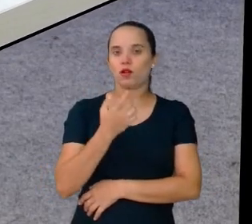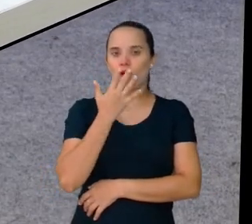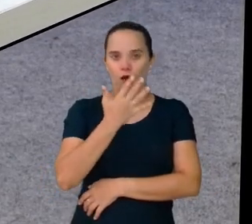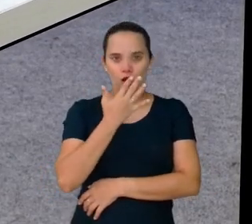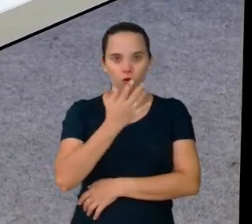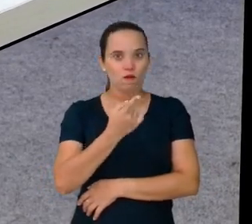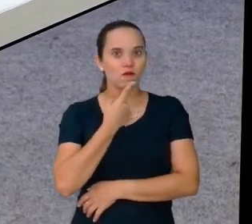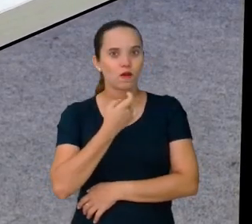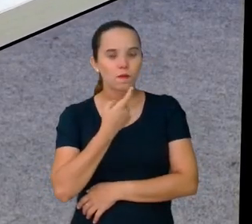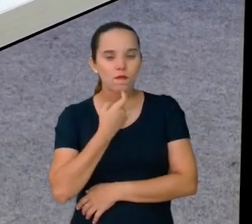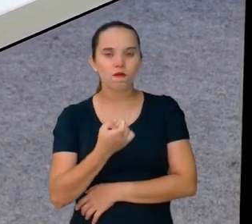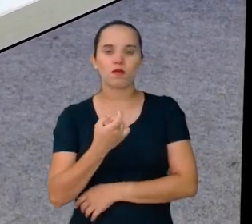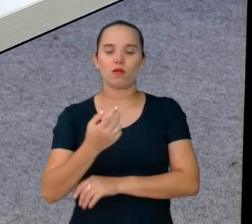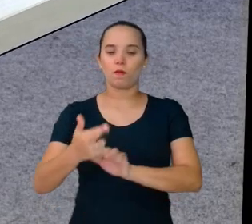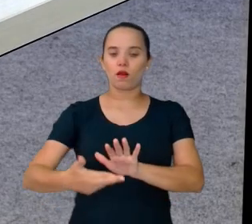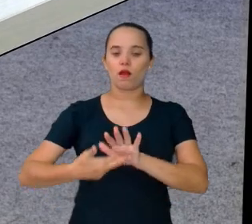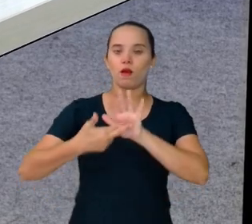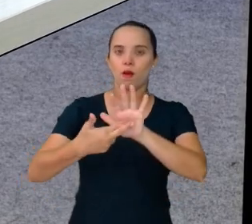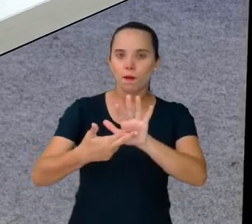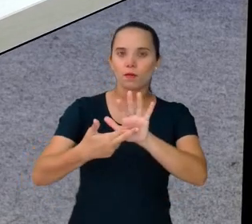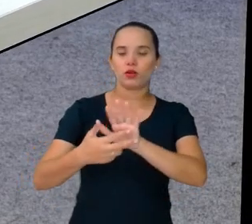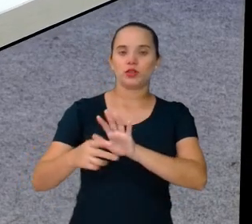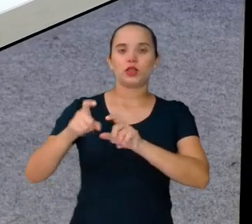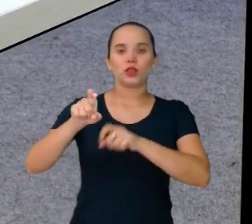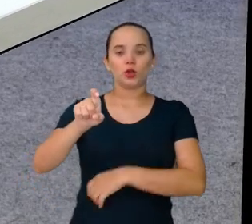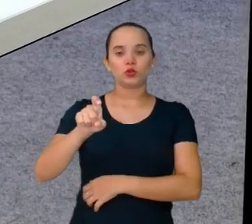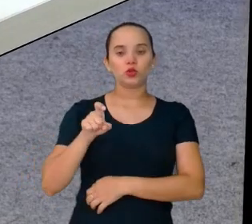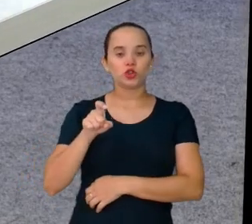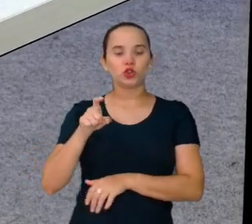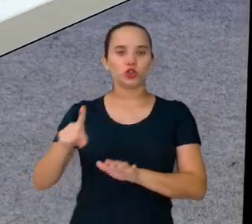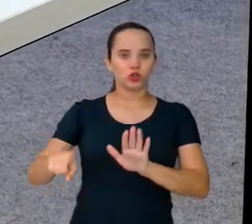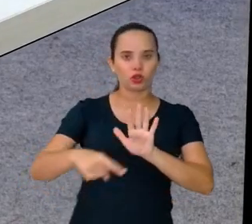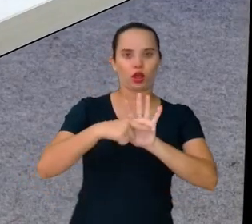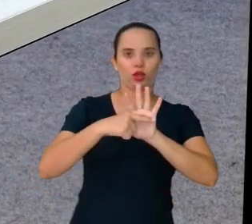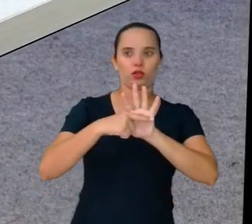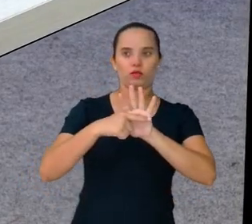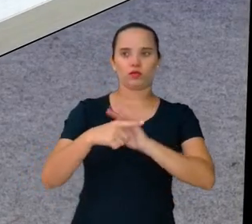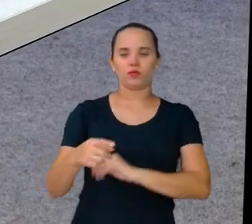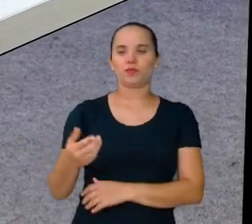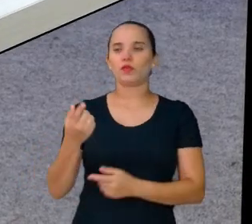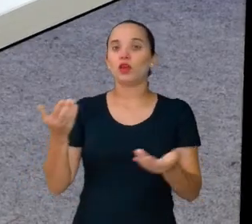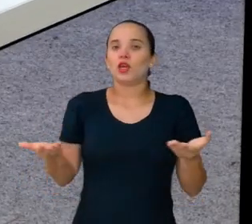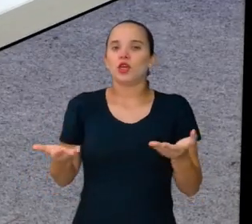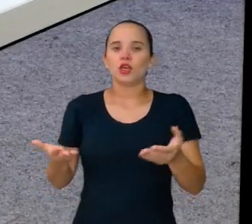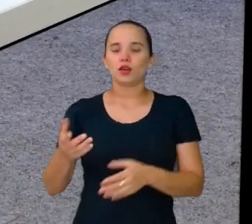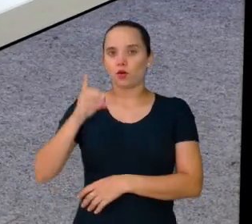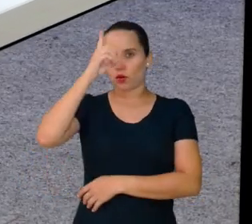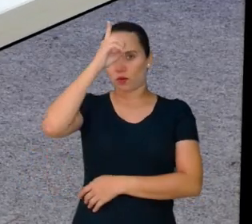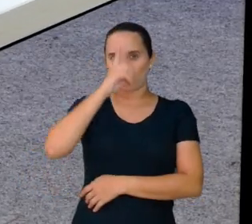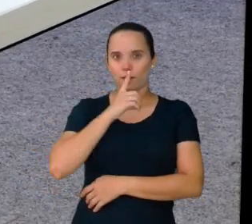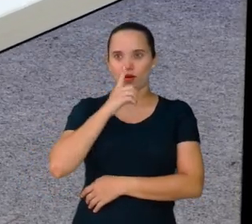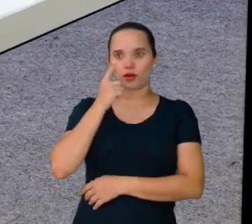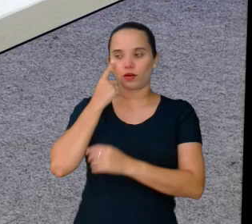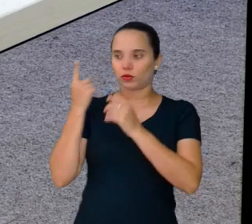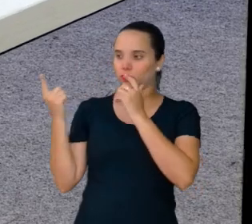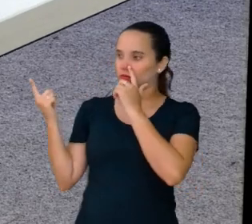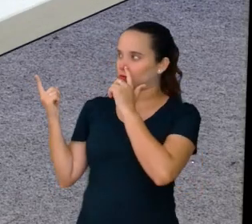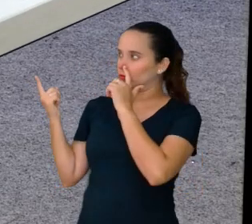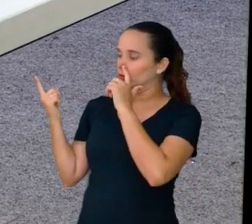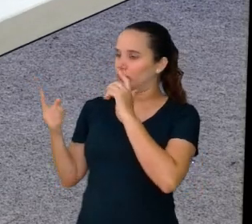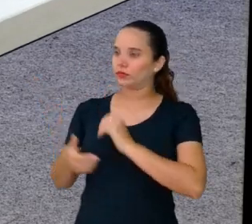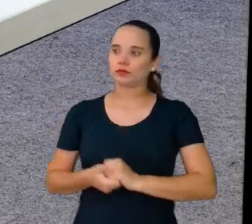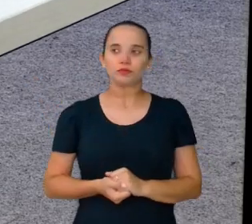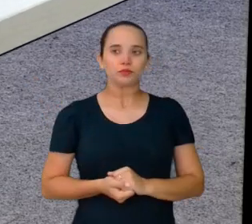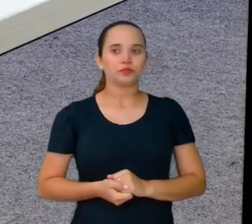negativo. E olha só esse amarelo. O tamanho desse quadrado, os